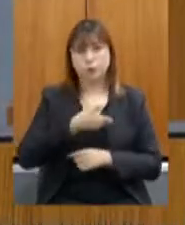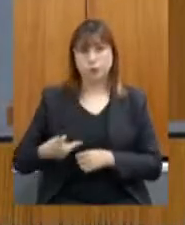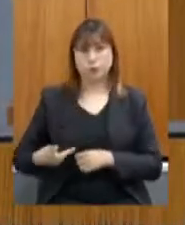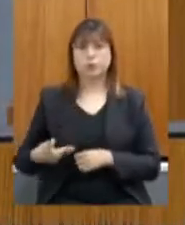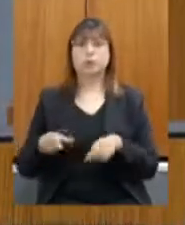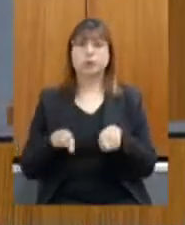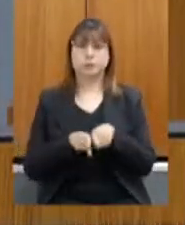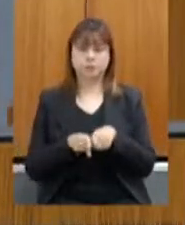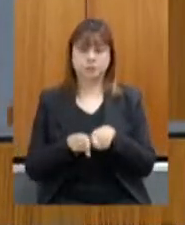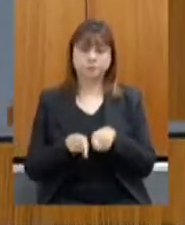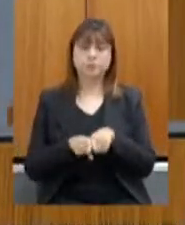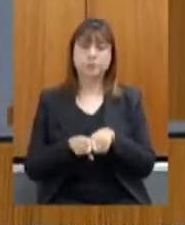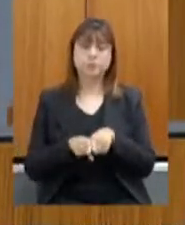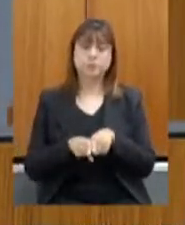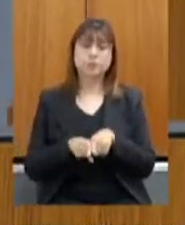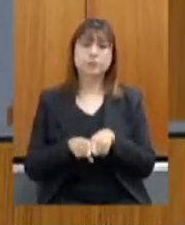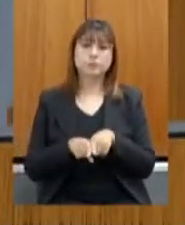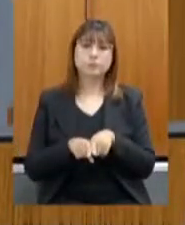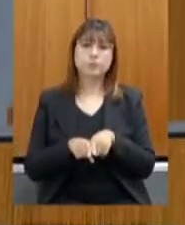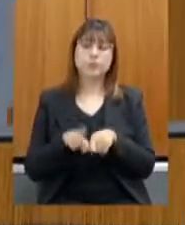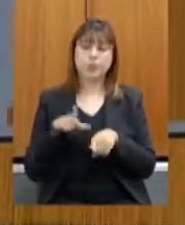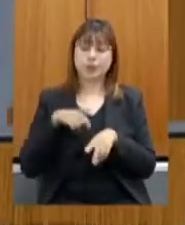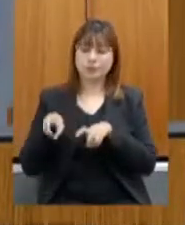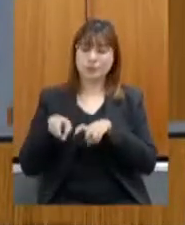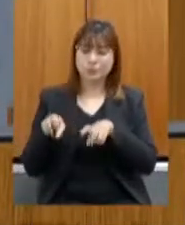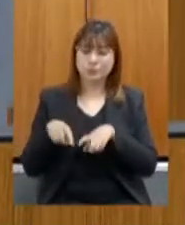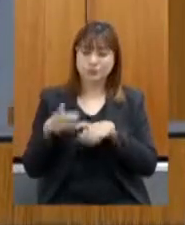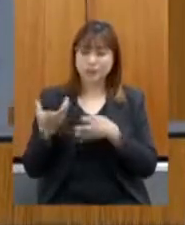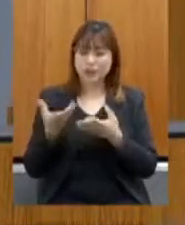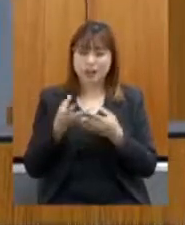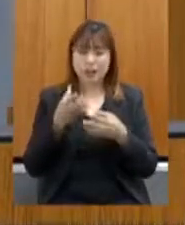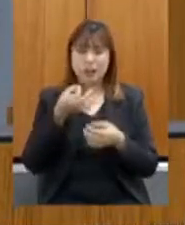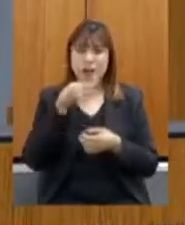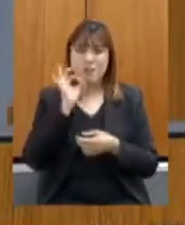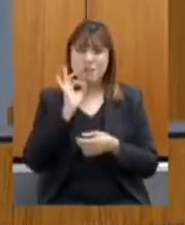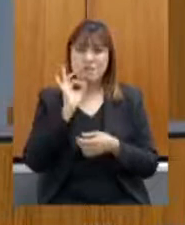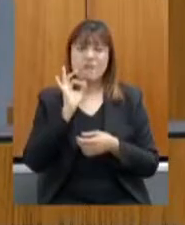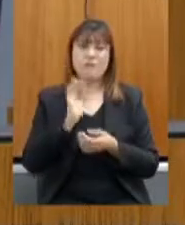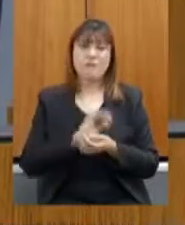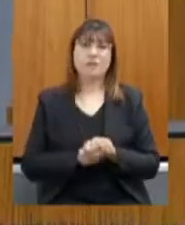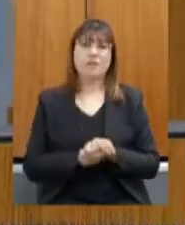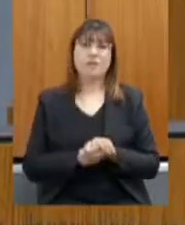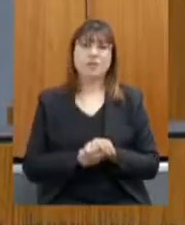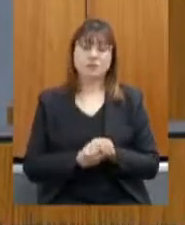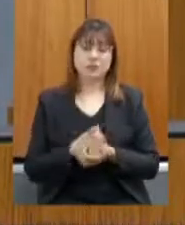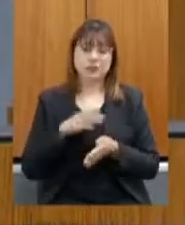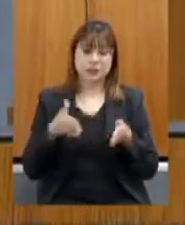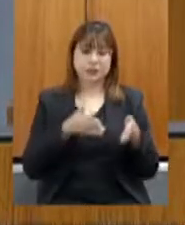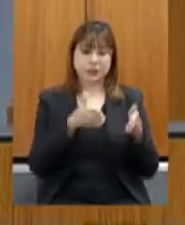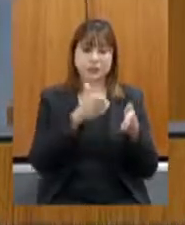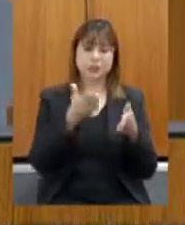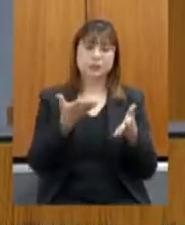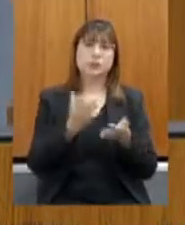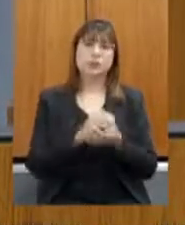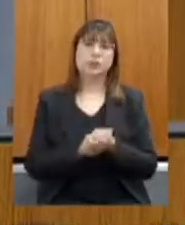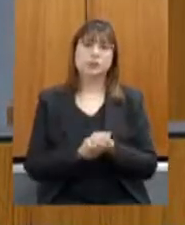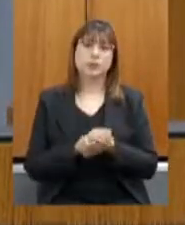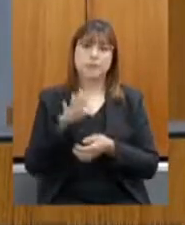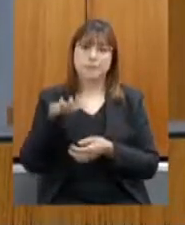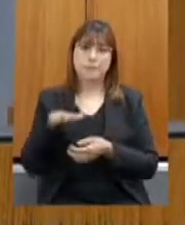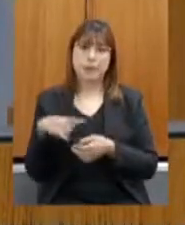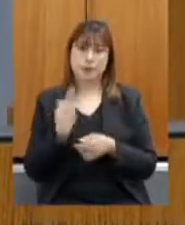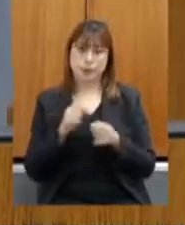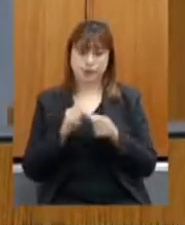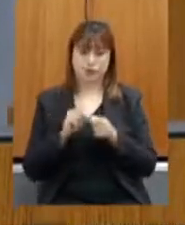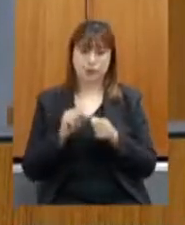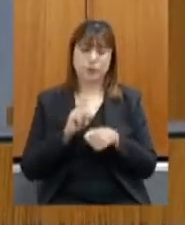Sebastião do Paraíso, eu mostrei para ele lavouros de café, porque passando, eu fui mostrar uma estrada que nós estamos fazendo de baixíssimo custo, de excelente